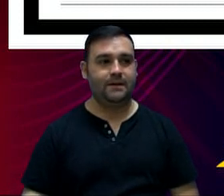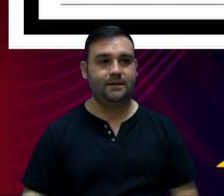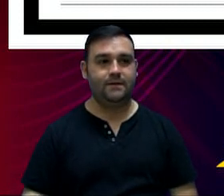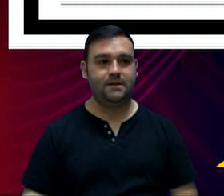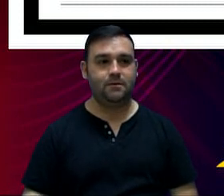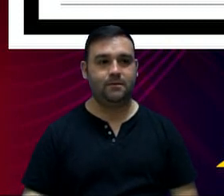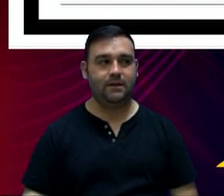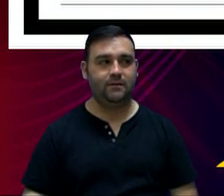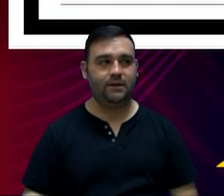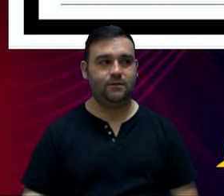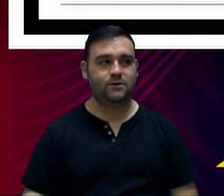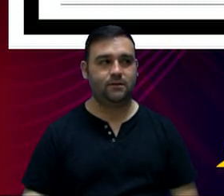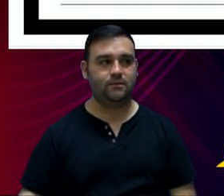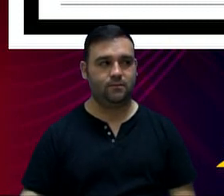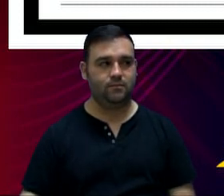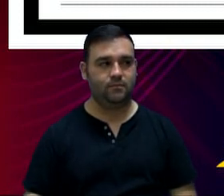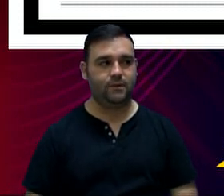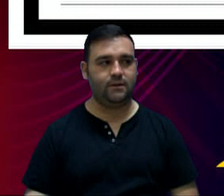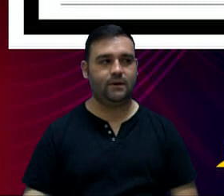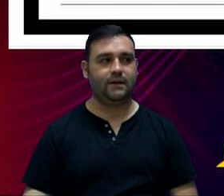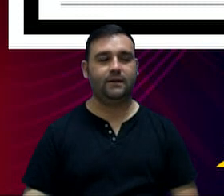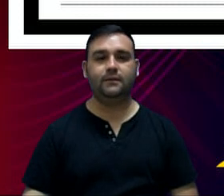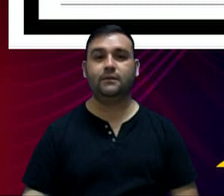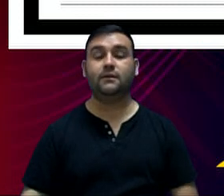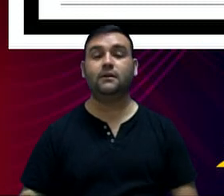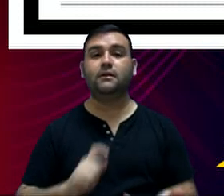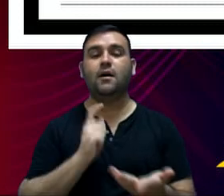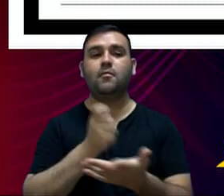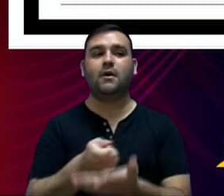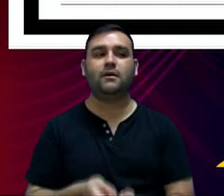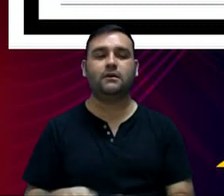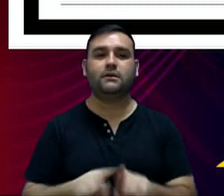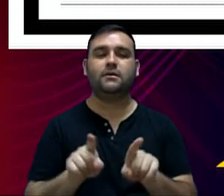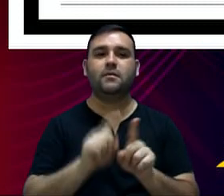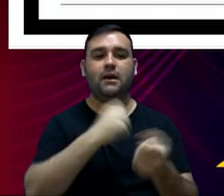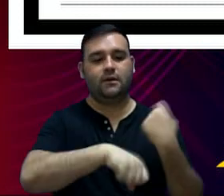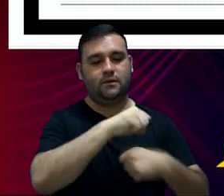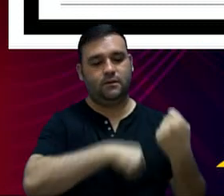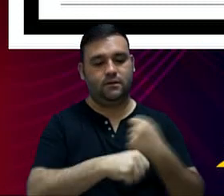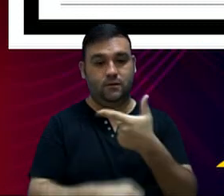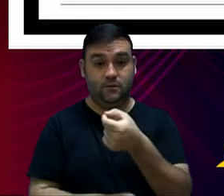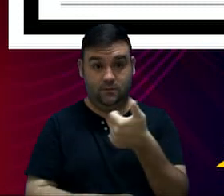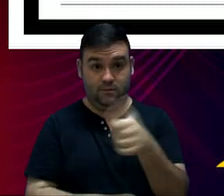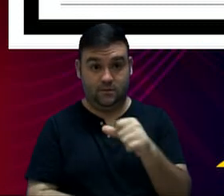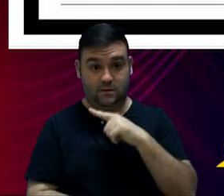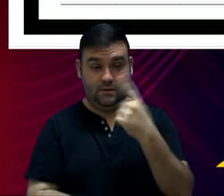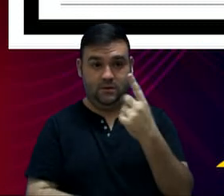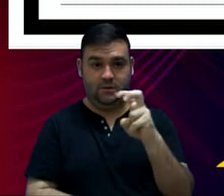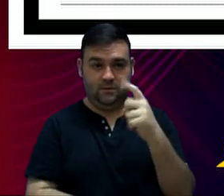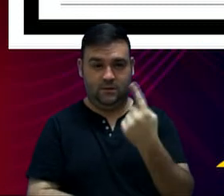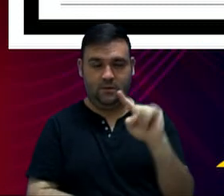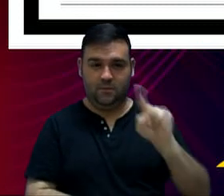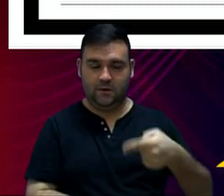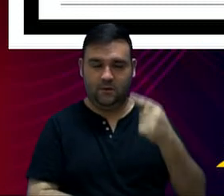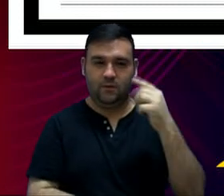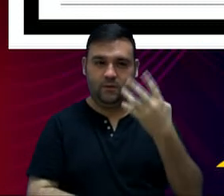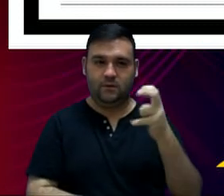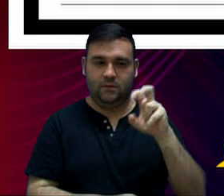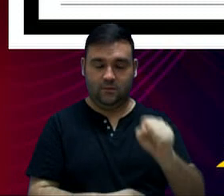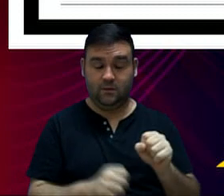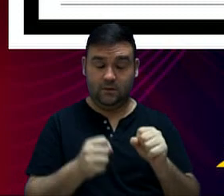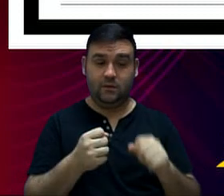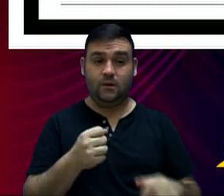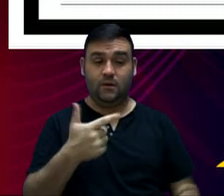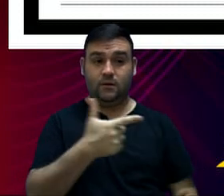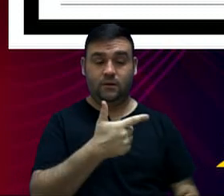Aqui em destaque, a receita de contribuições, arrecadado em 2019, 151.458 em